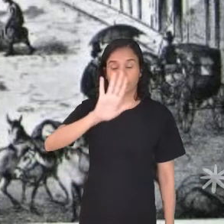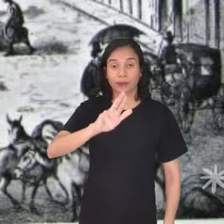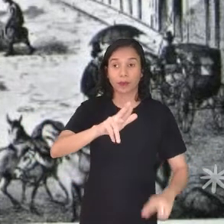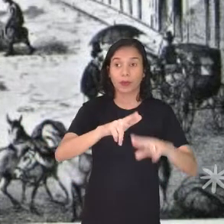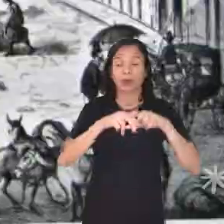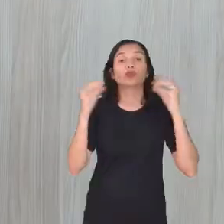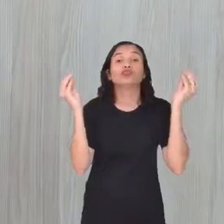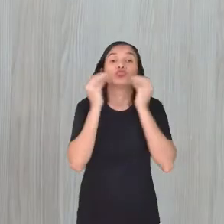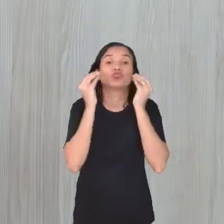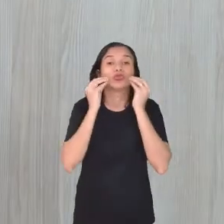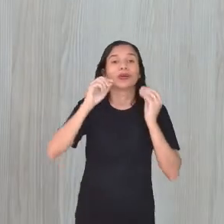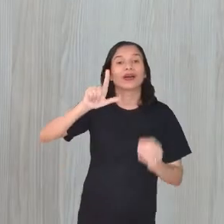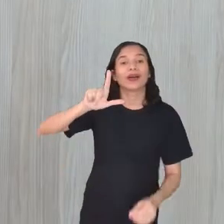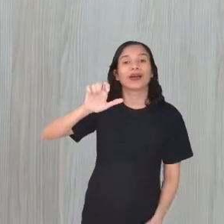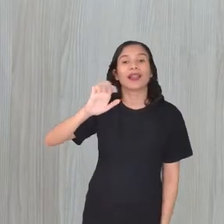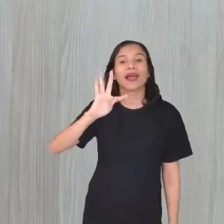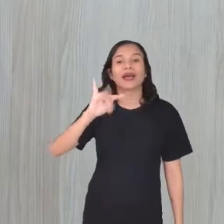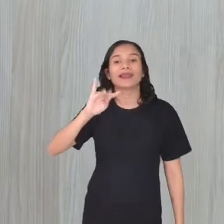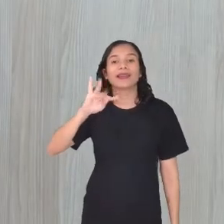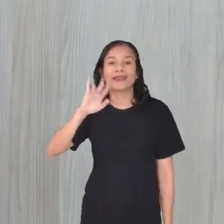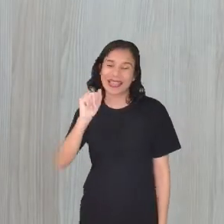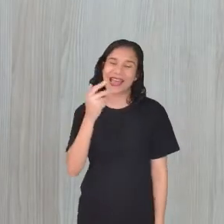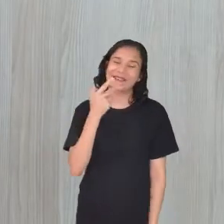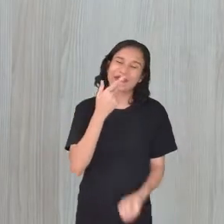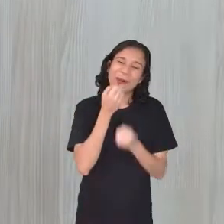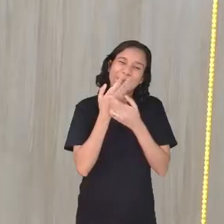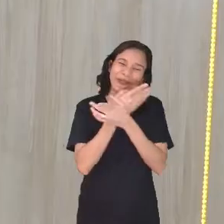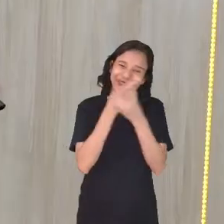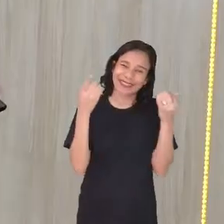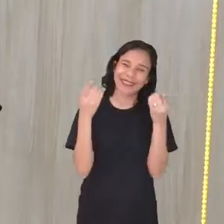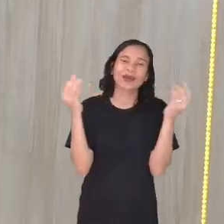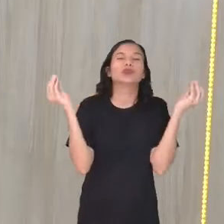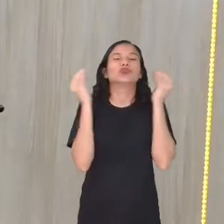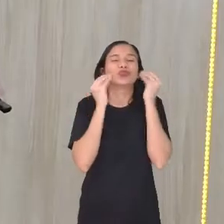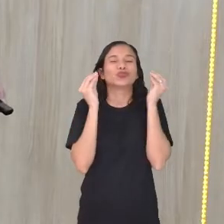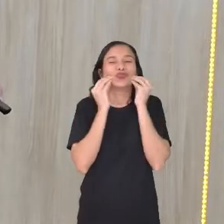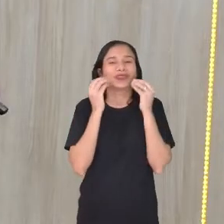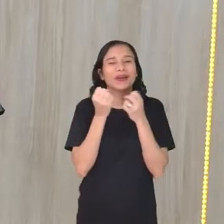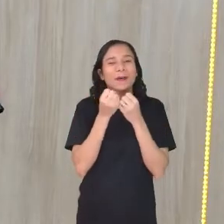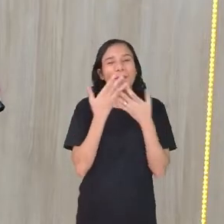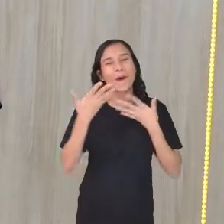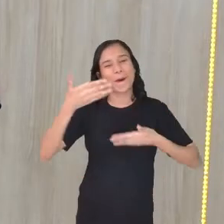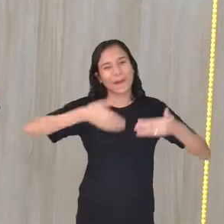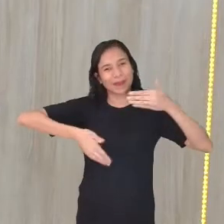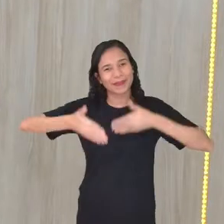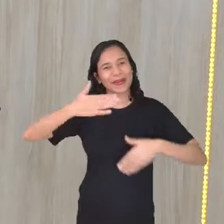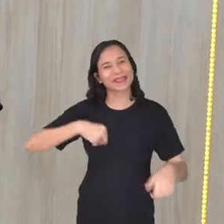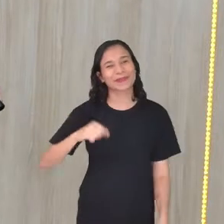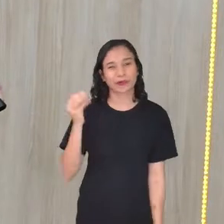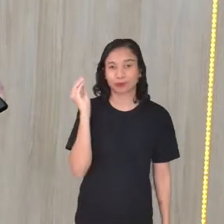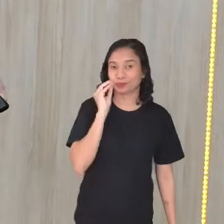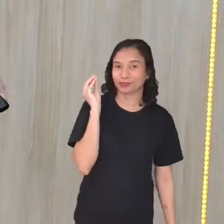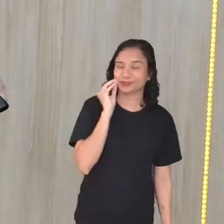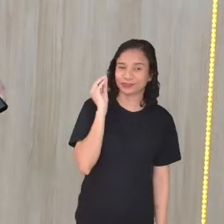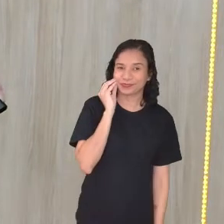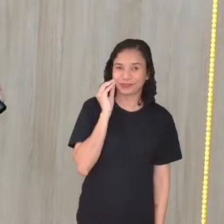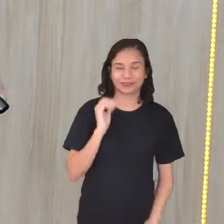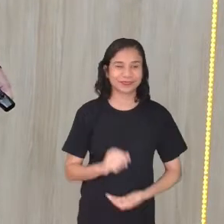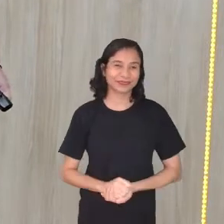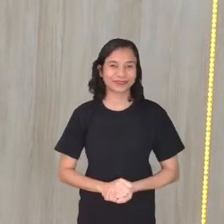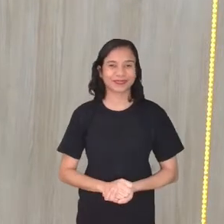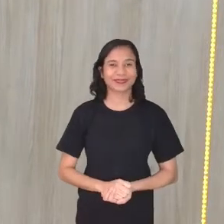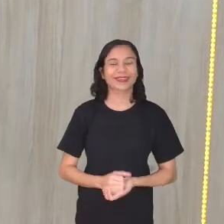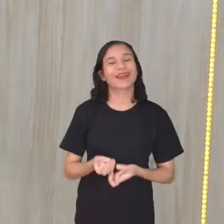beijo para a Letícia, viu, professora Vanessa? Ela mandou bom dia aqui para a gente. Ah, que bom, Letícia. Boa sua participação. Um beijo para você.